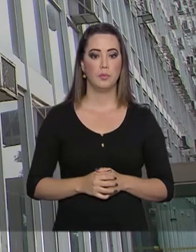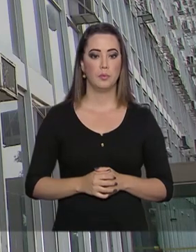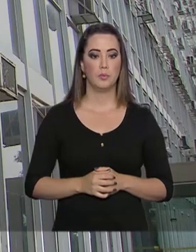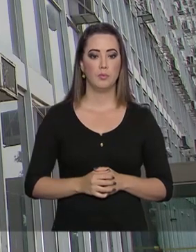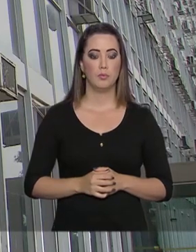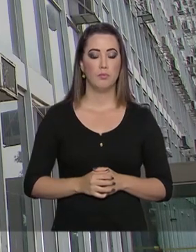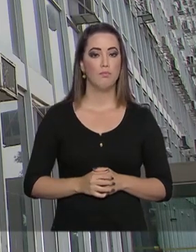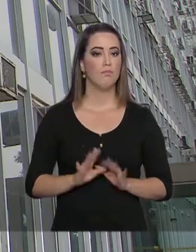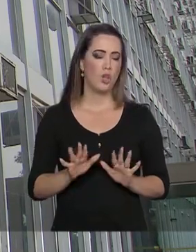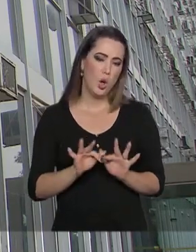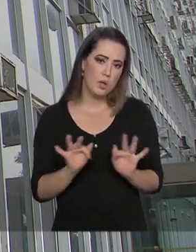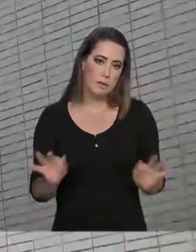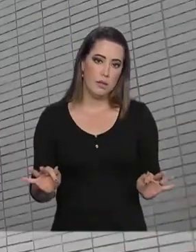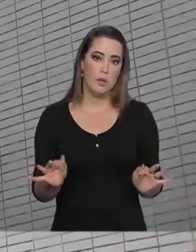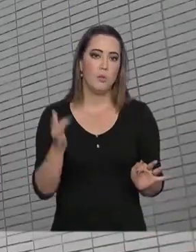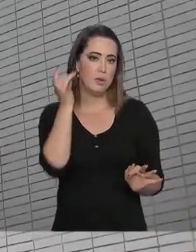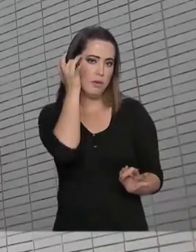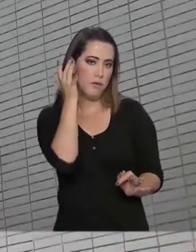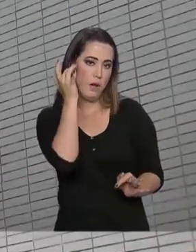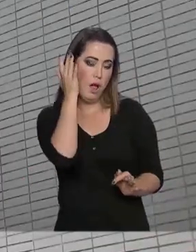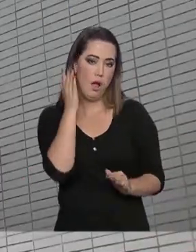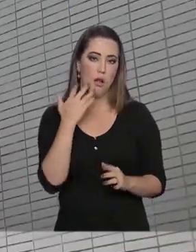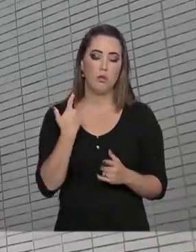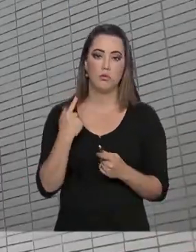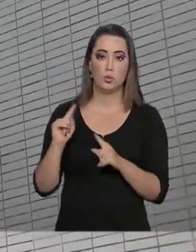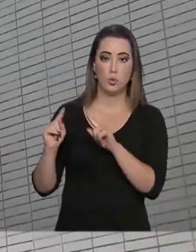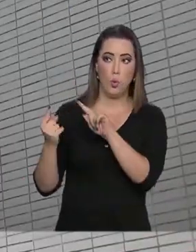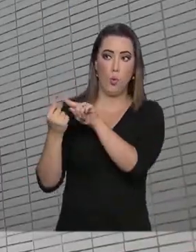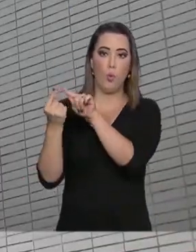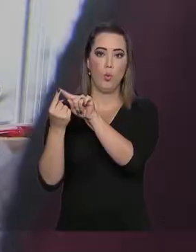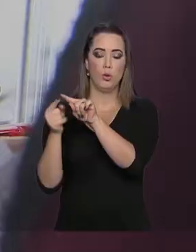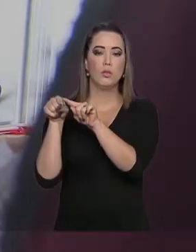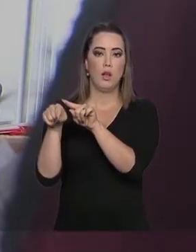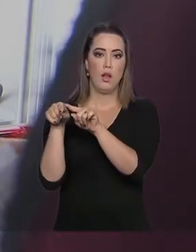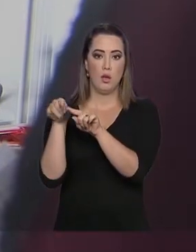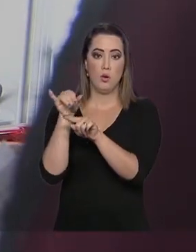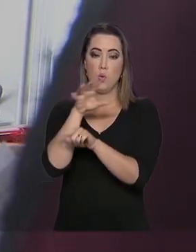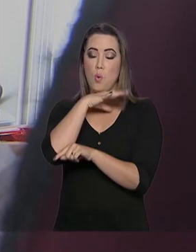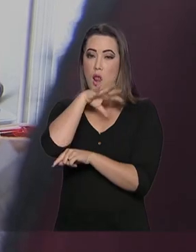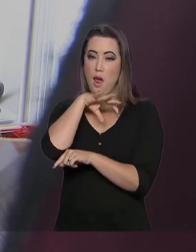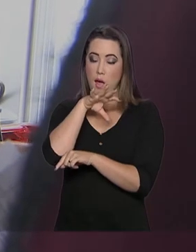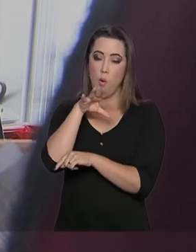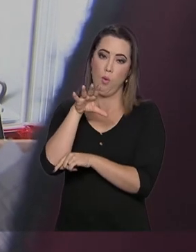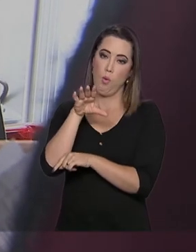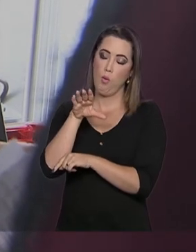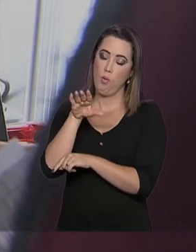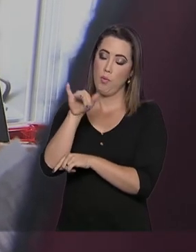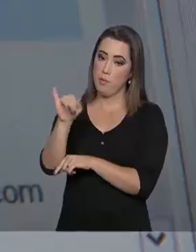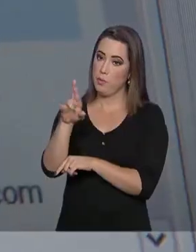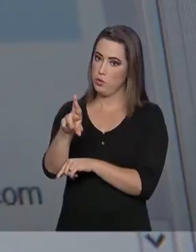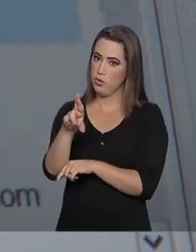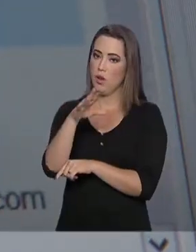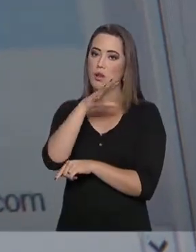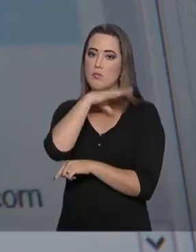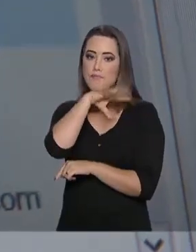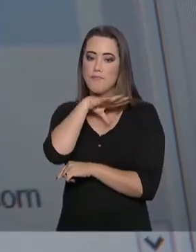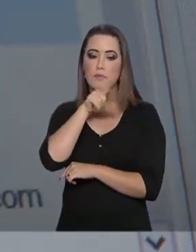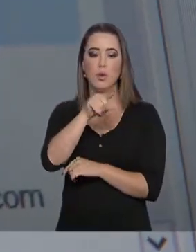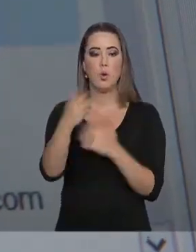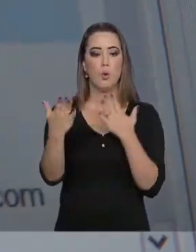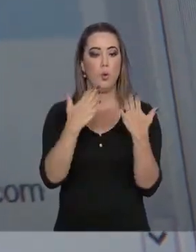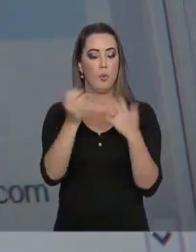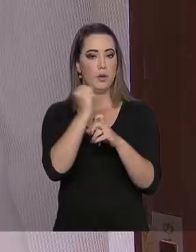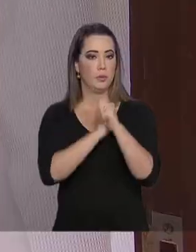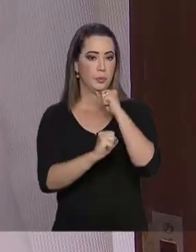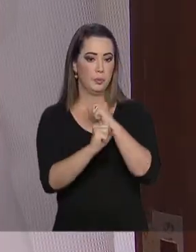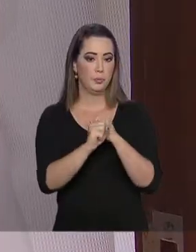Está mais simples e fácil acertar as contas com o leão e com algumas novidades em comparação ao ano